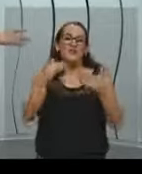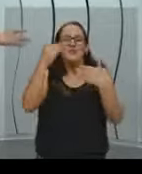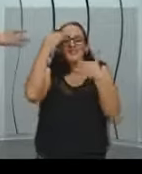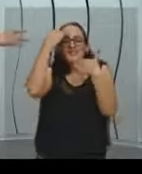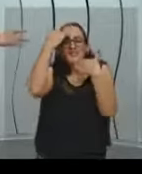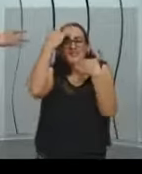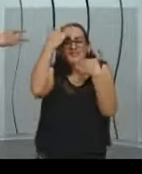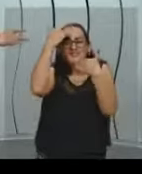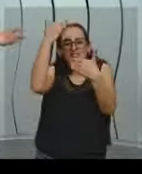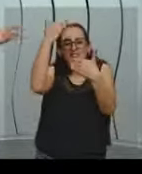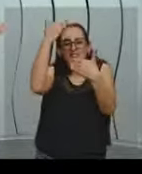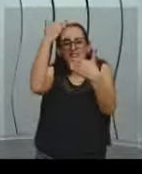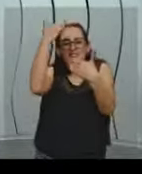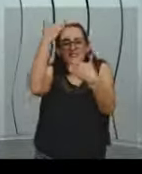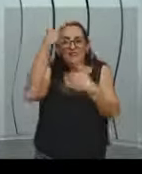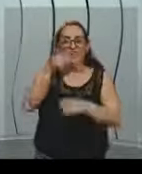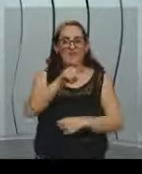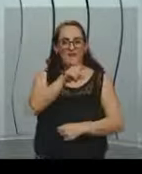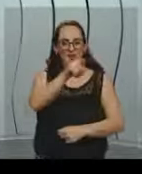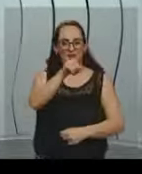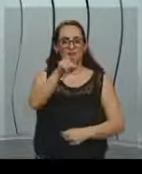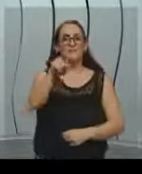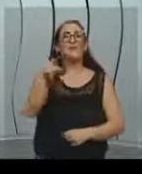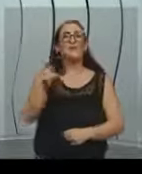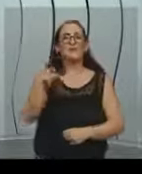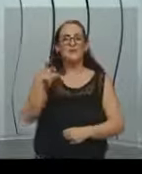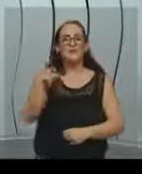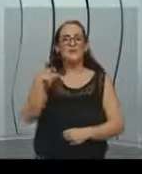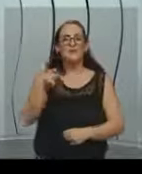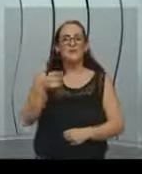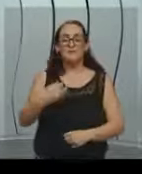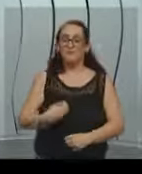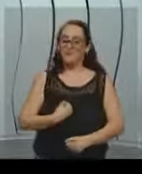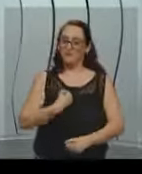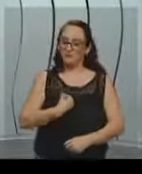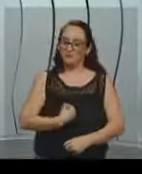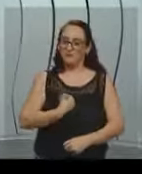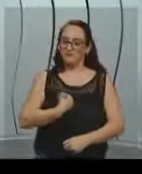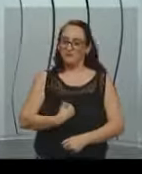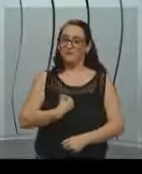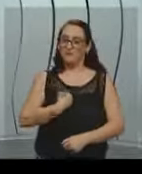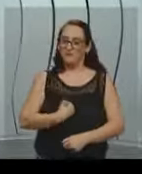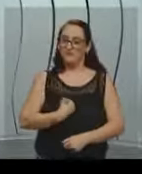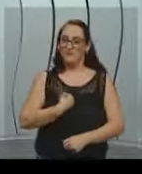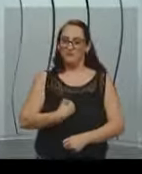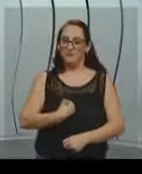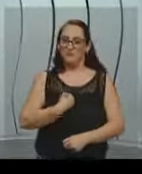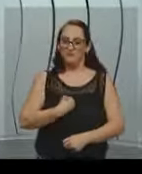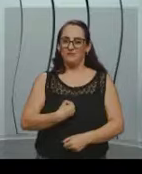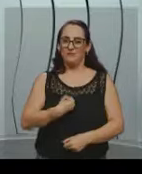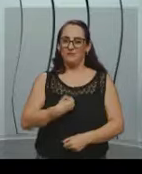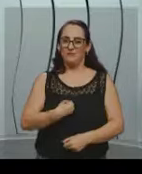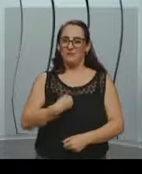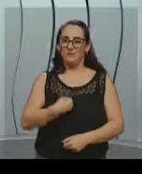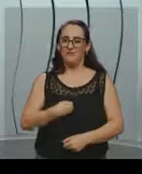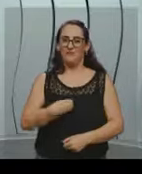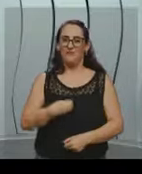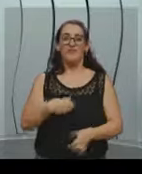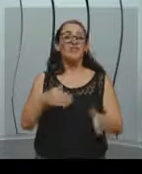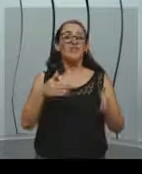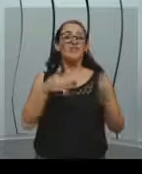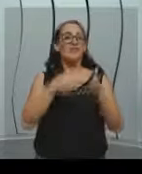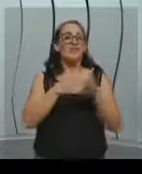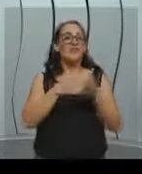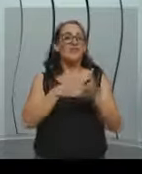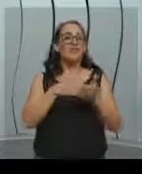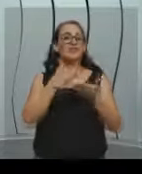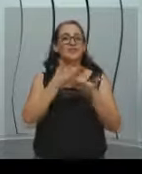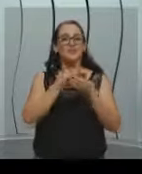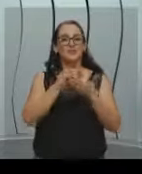imensamente vocês que estão participando aí da aula e até a próxima.